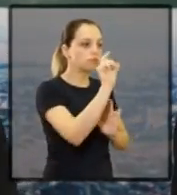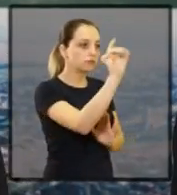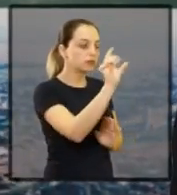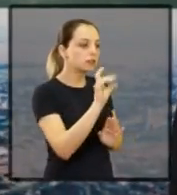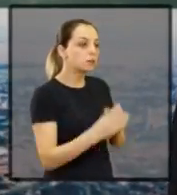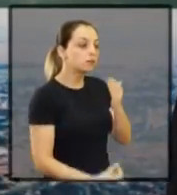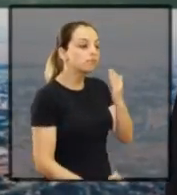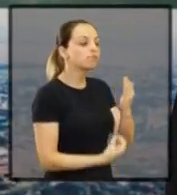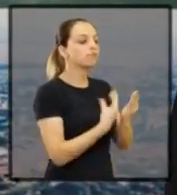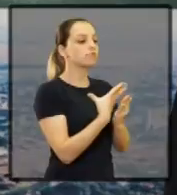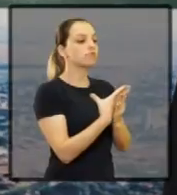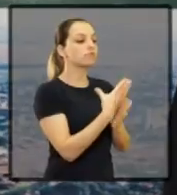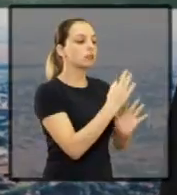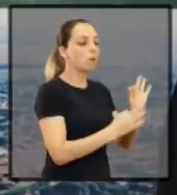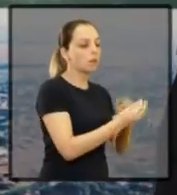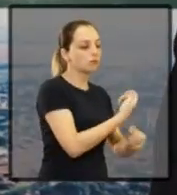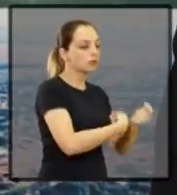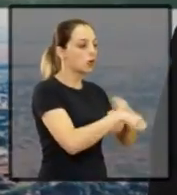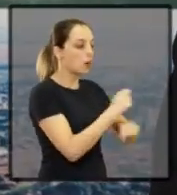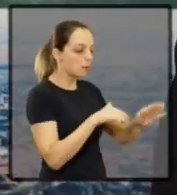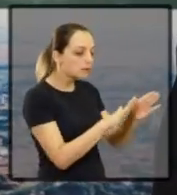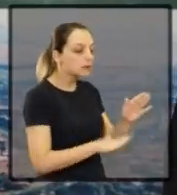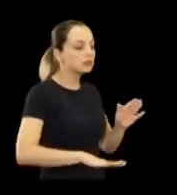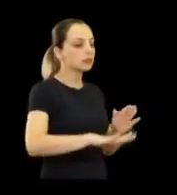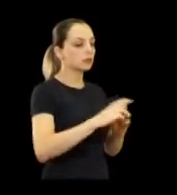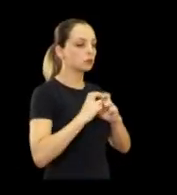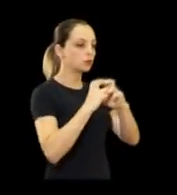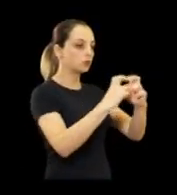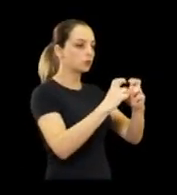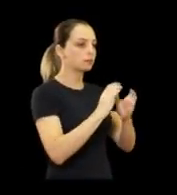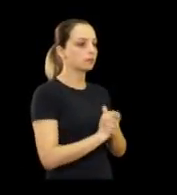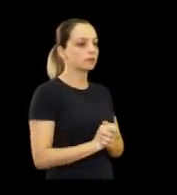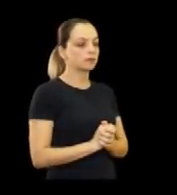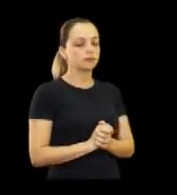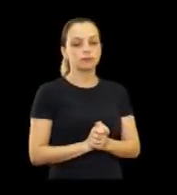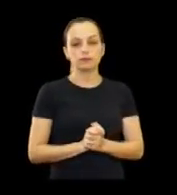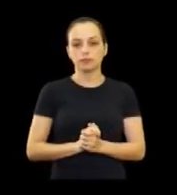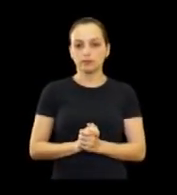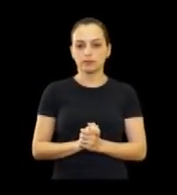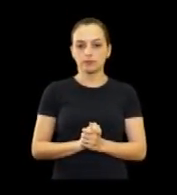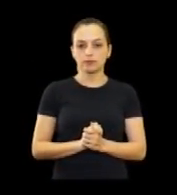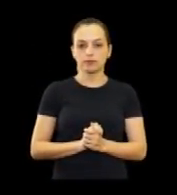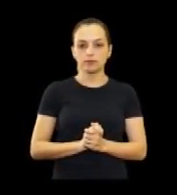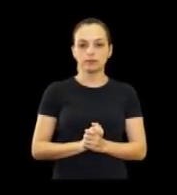criando um plano diretor para essa área. E aí a...